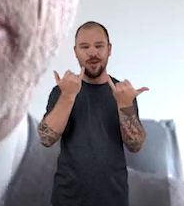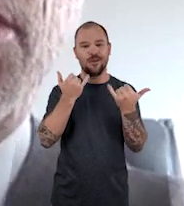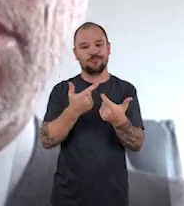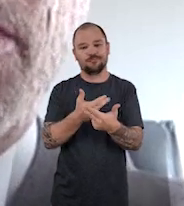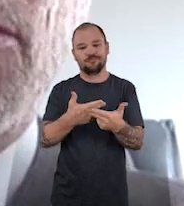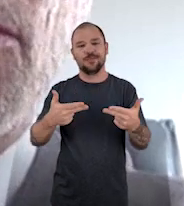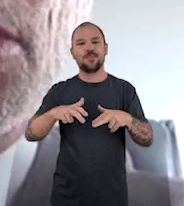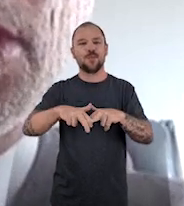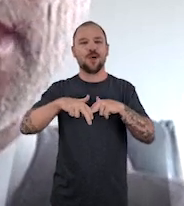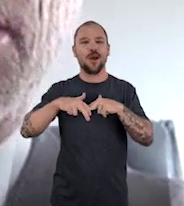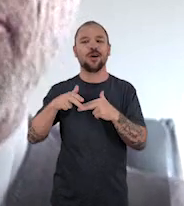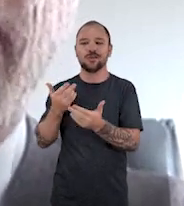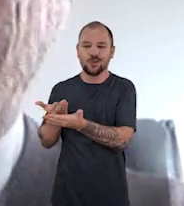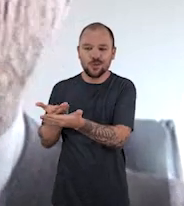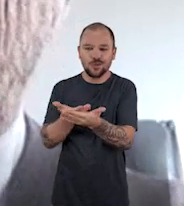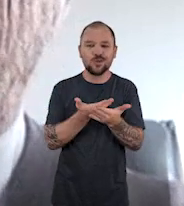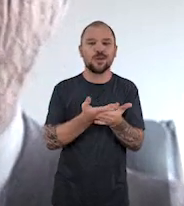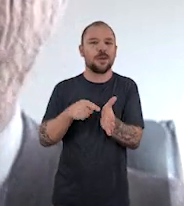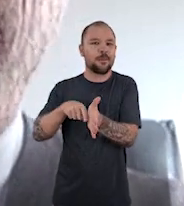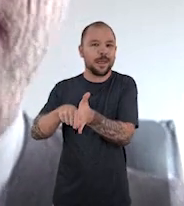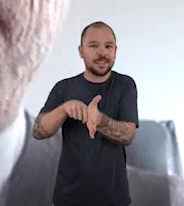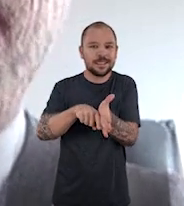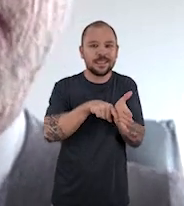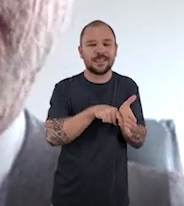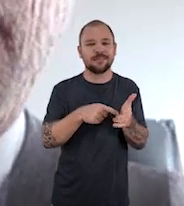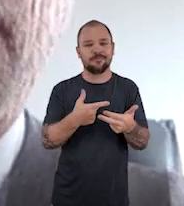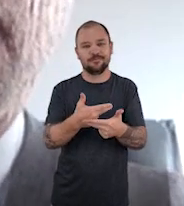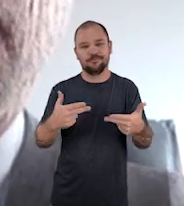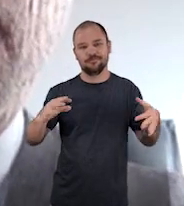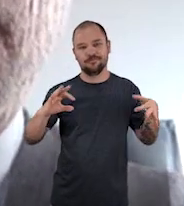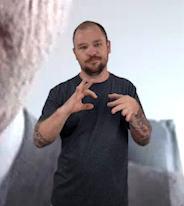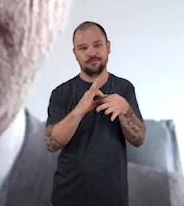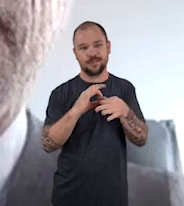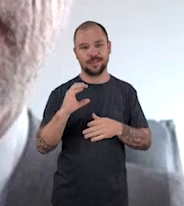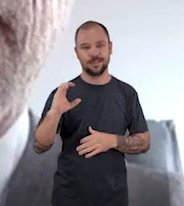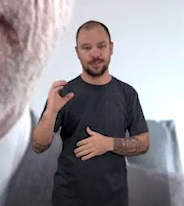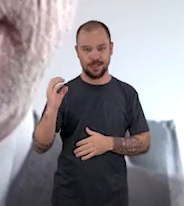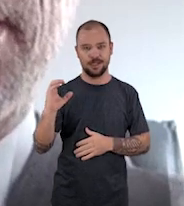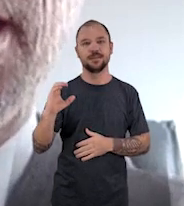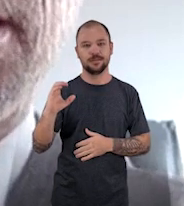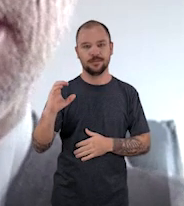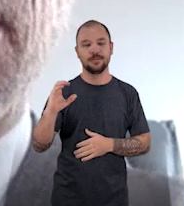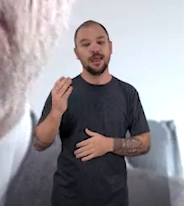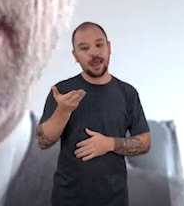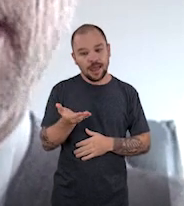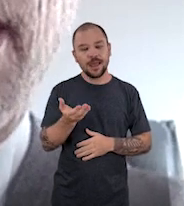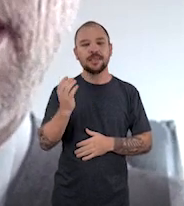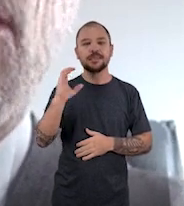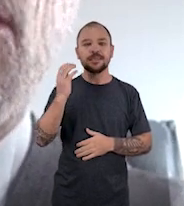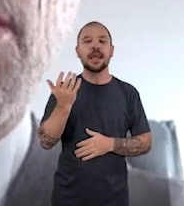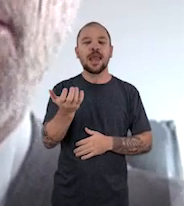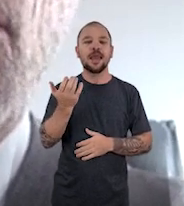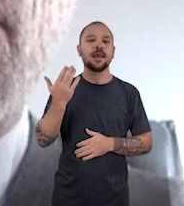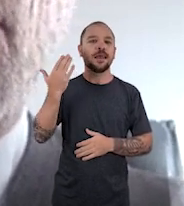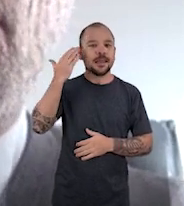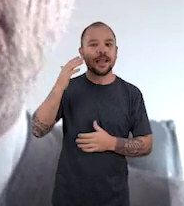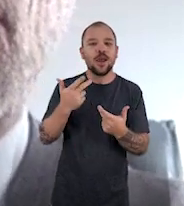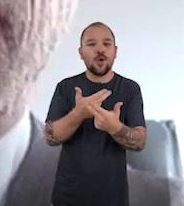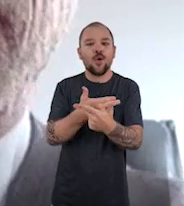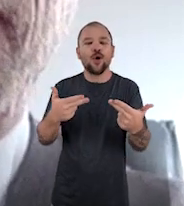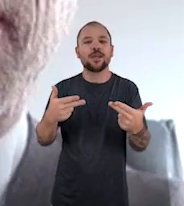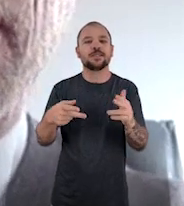normalmente, de pessoas que já estiveram lá, né? E a ciência, então, é algo que